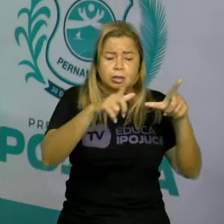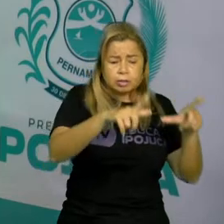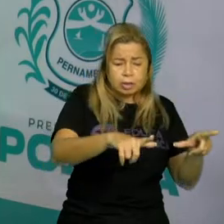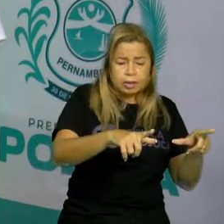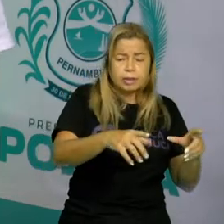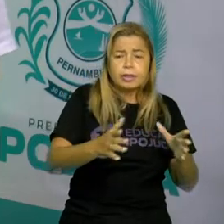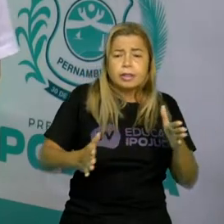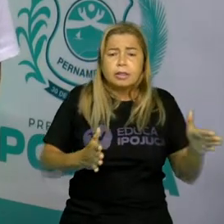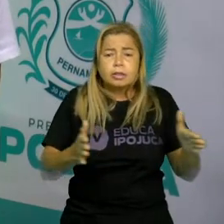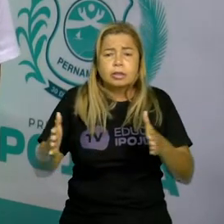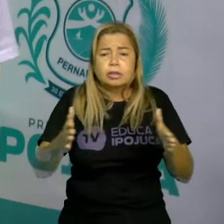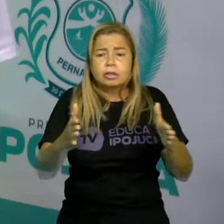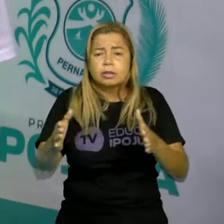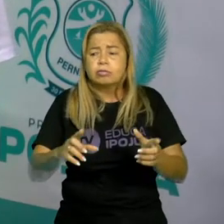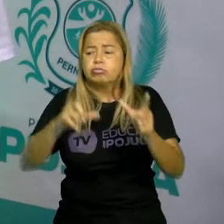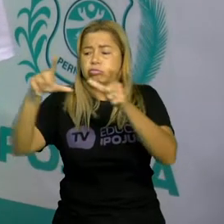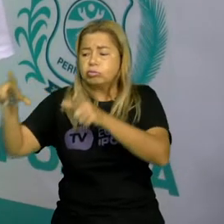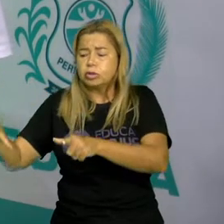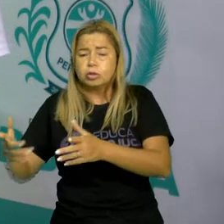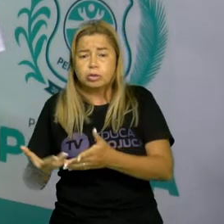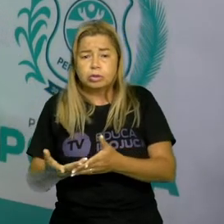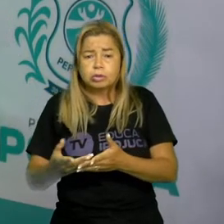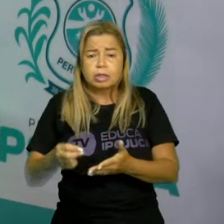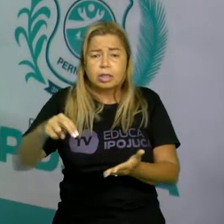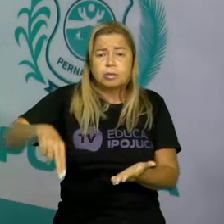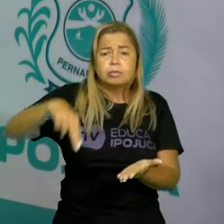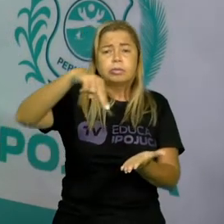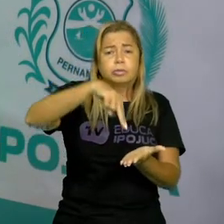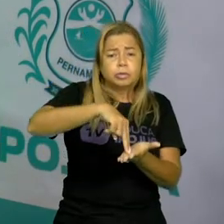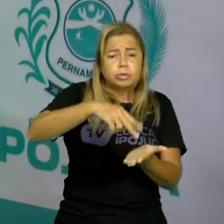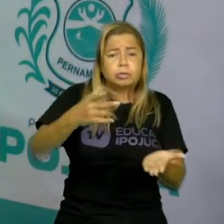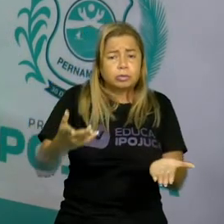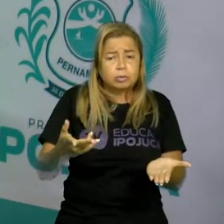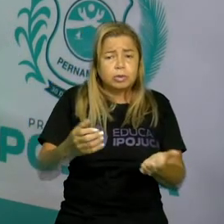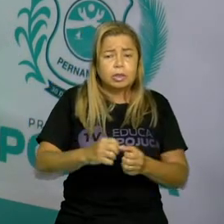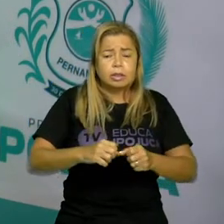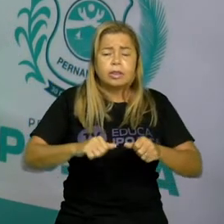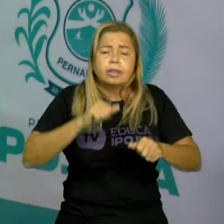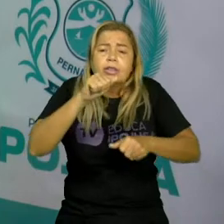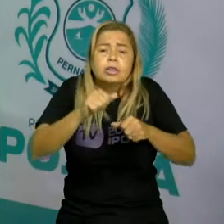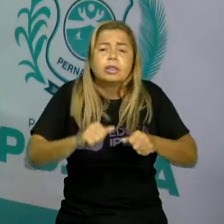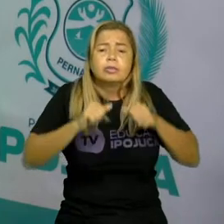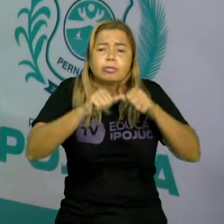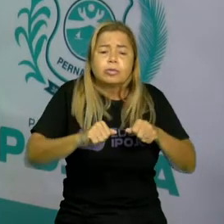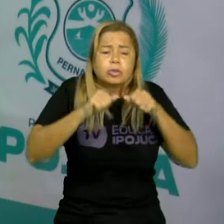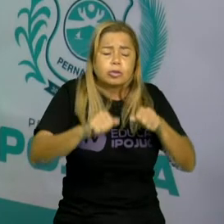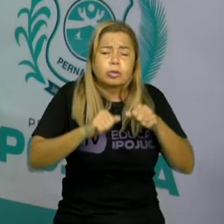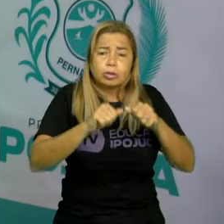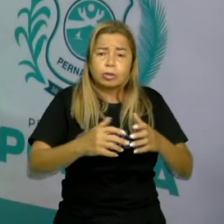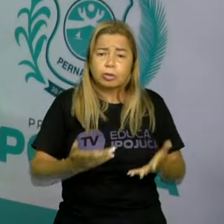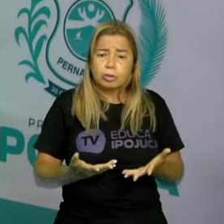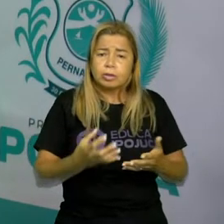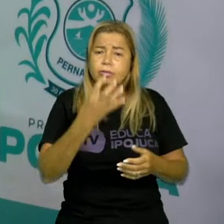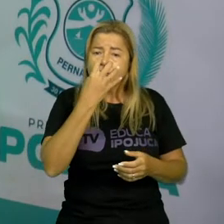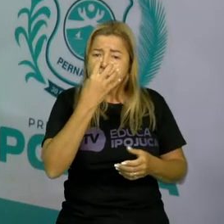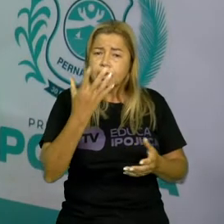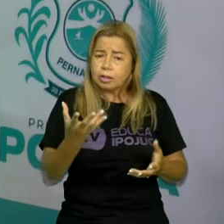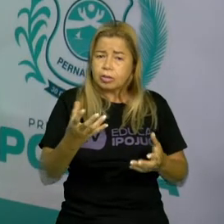Será que ele pula? Será que ele corre? cachorro, vamos fazer uma análise do cachorro. cachorro corre?